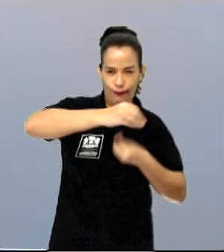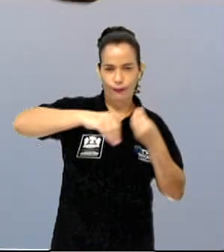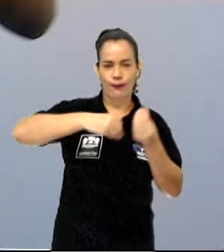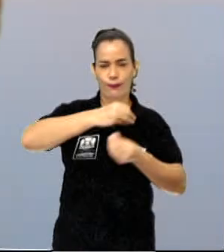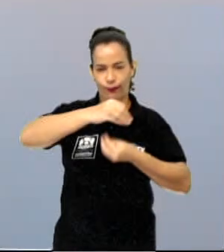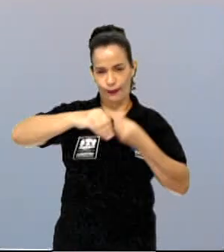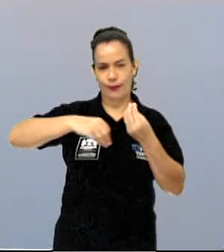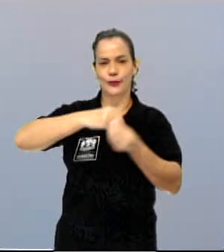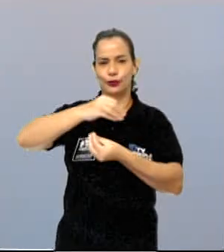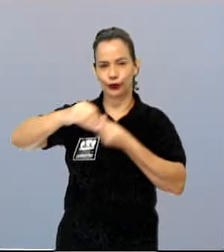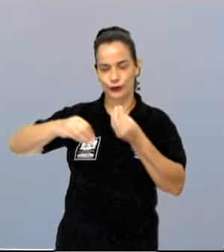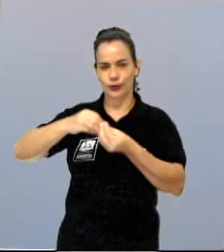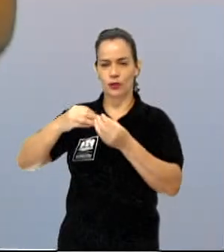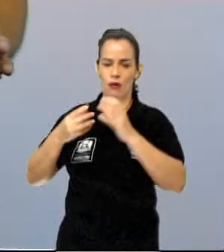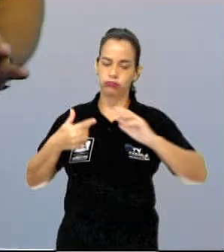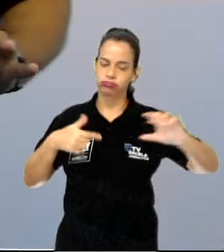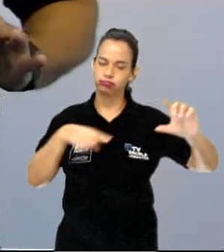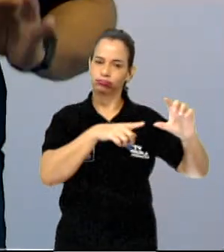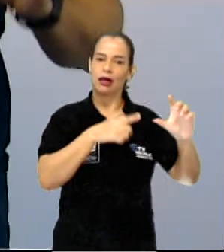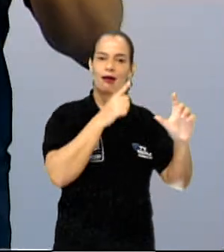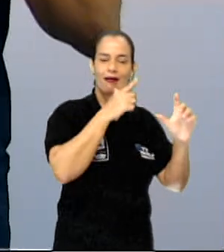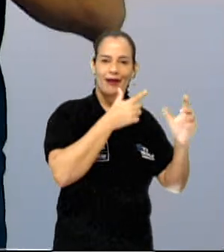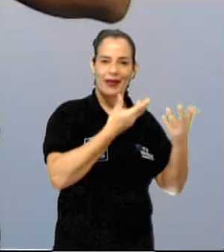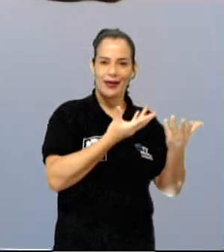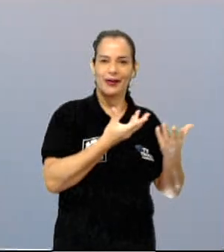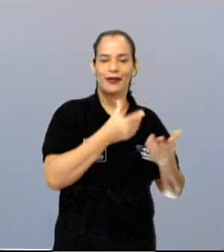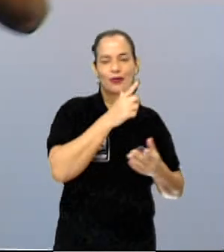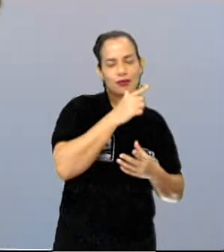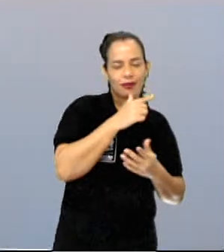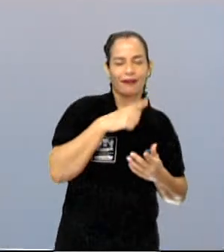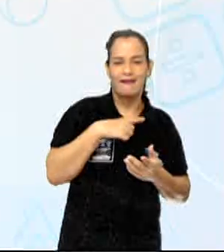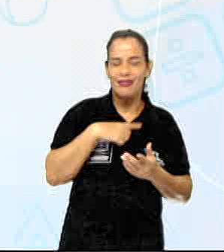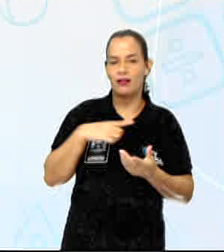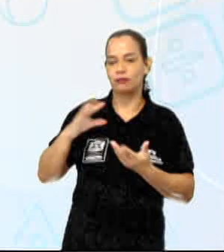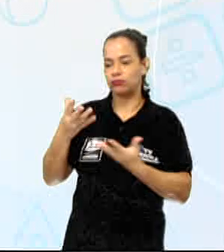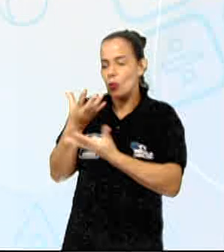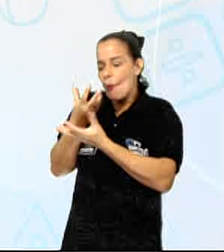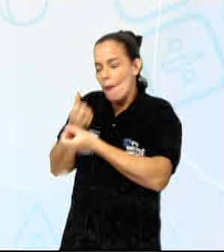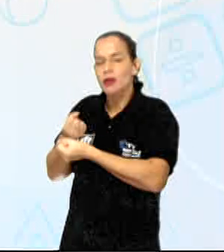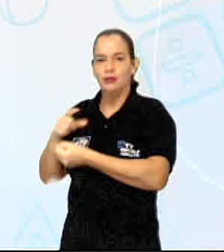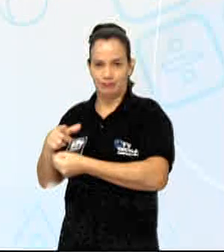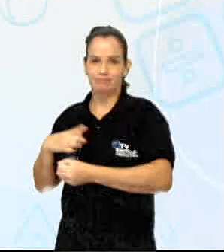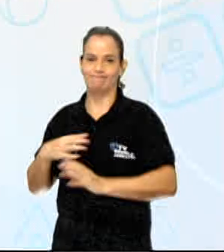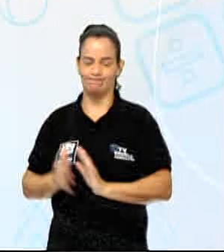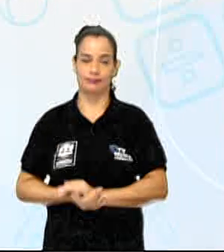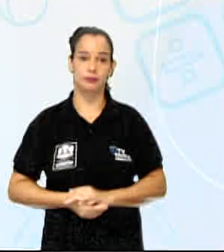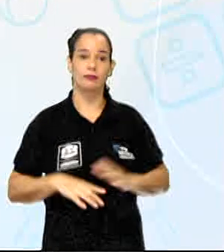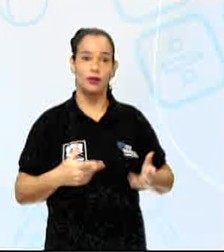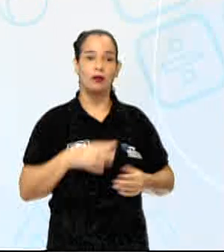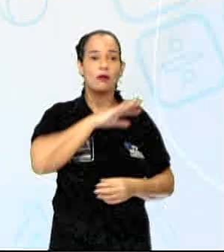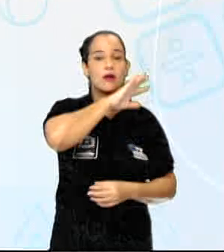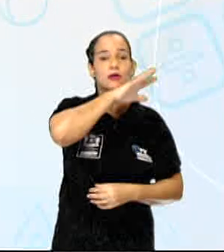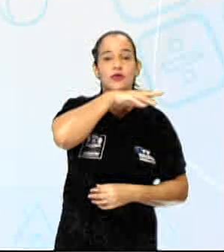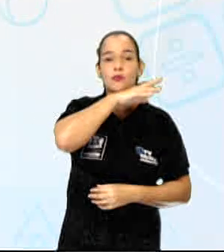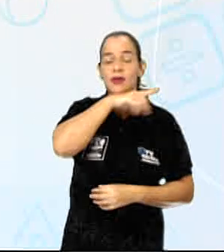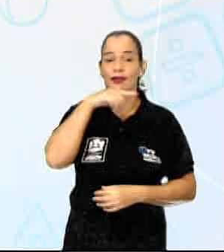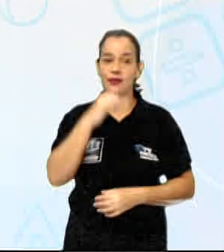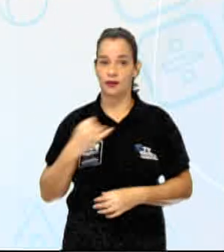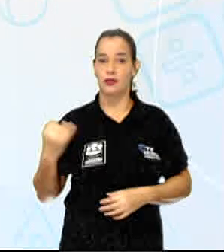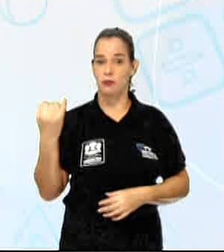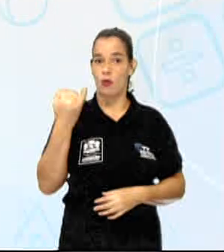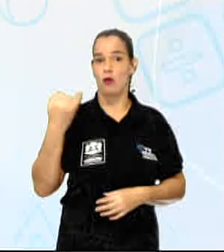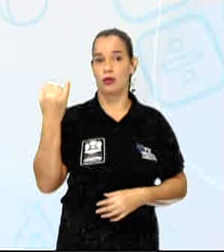lugar mais seco do nosso país. E aí, aparecem algumas espécies importantes. Entre elas, eu vou destacar